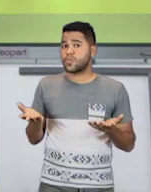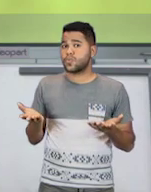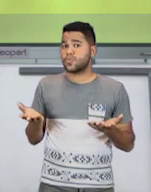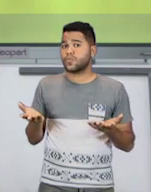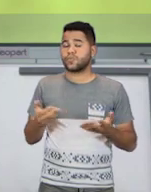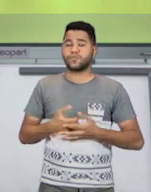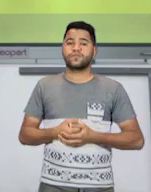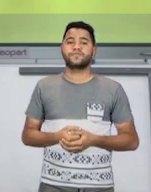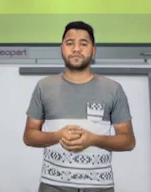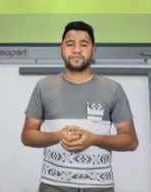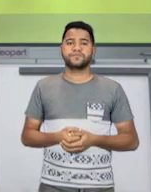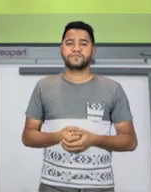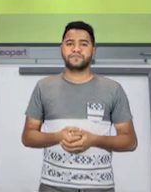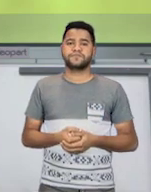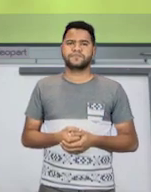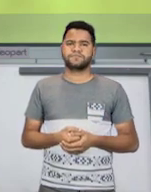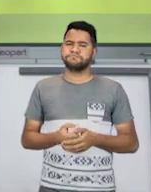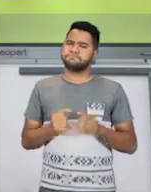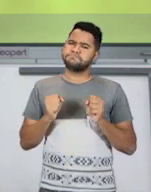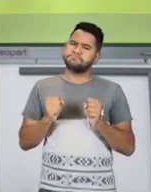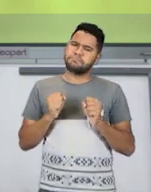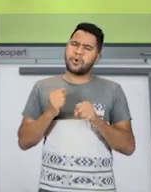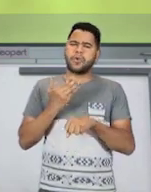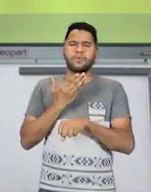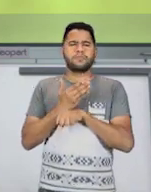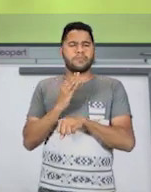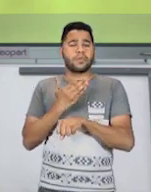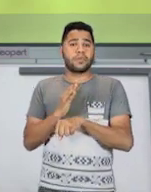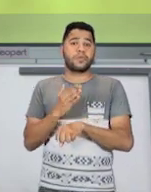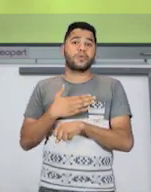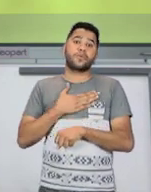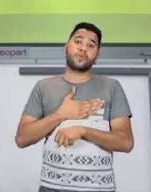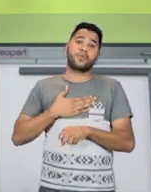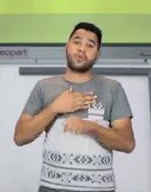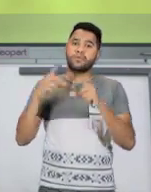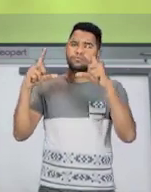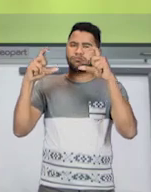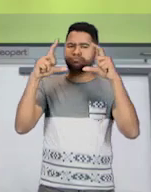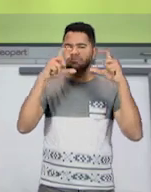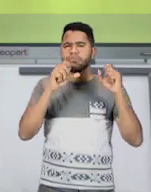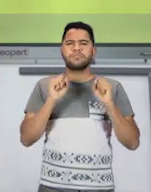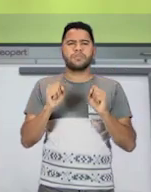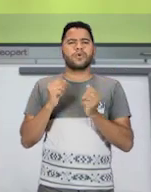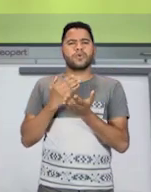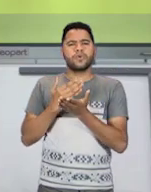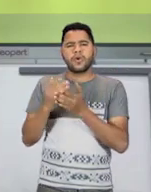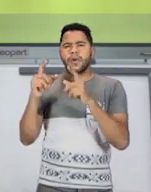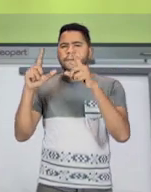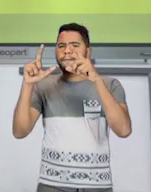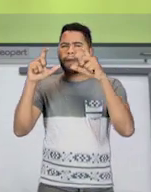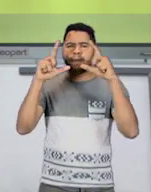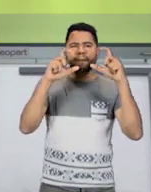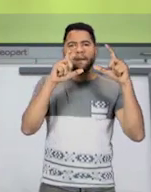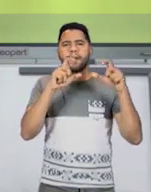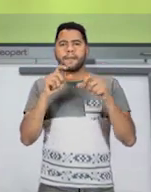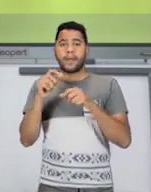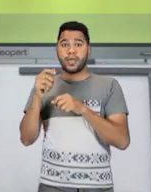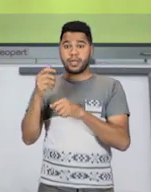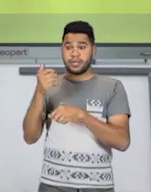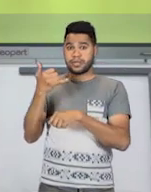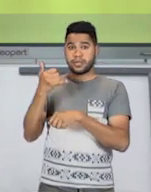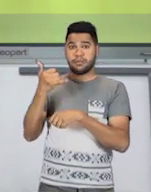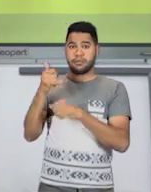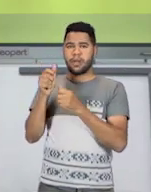arte preferida? Você pode praticar, se você gosta de fotografia, pode começar a tirar fotos pelo celular,